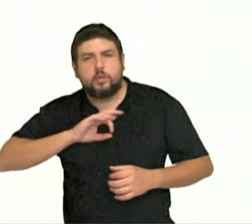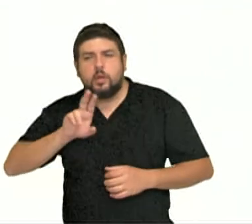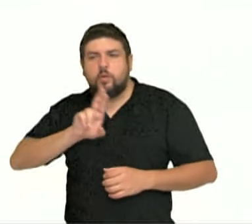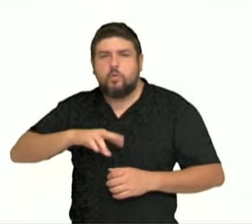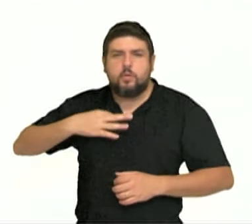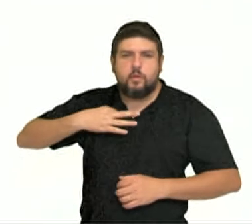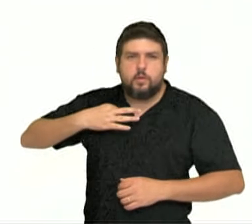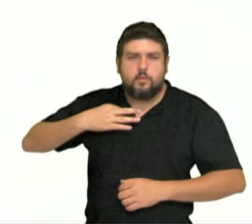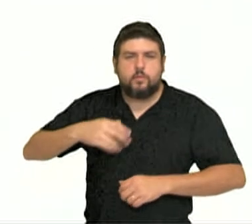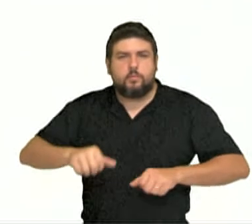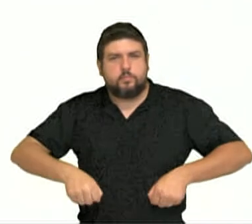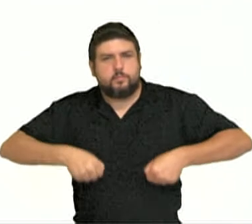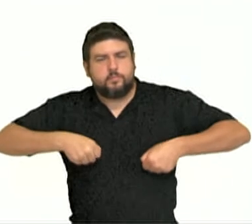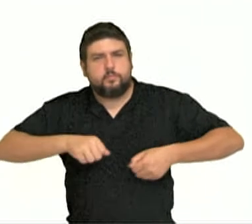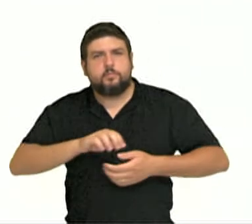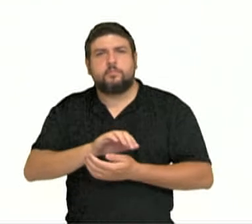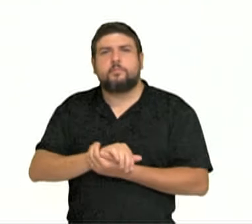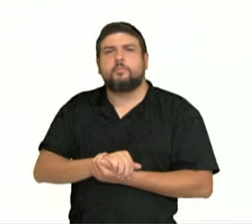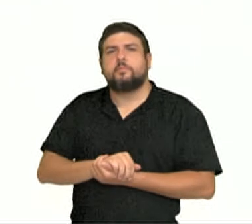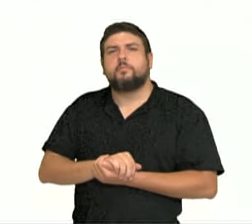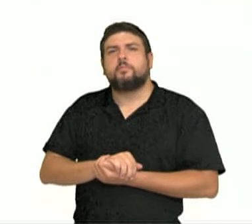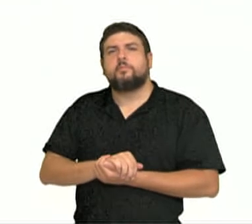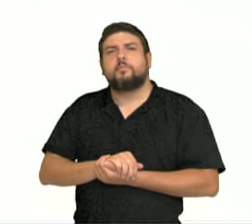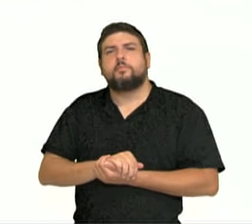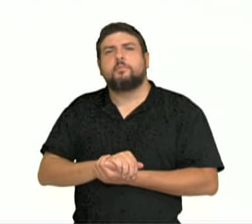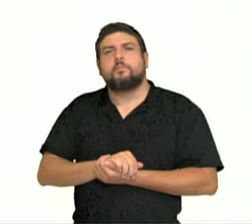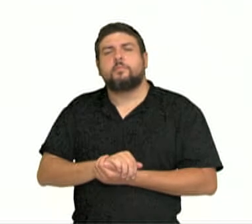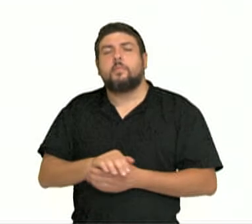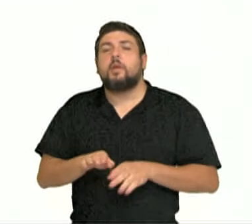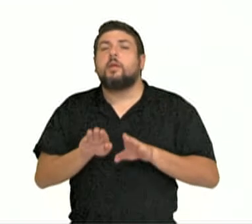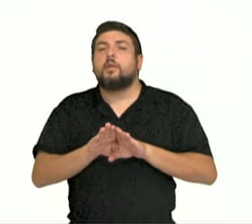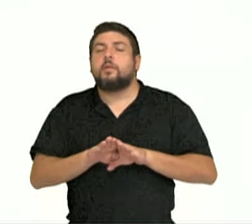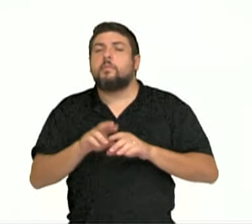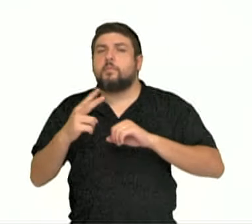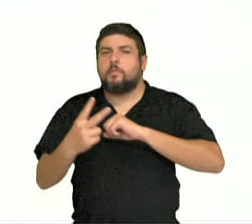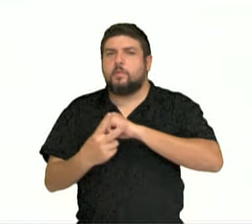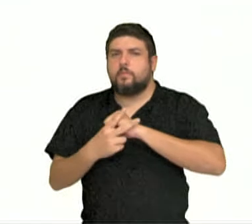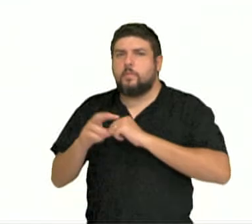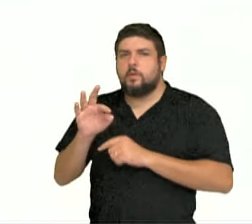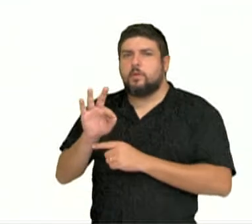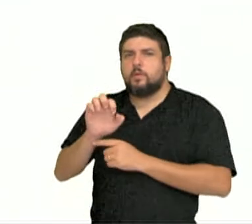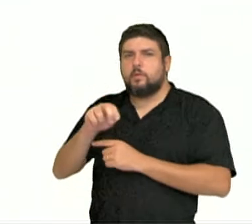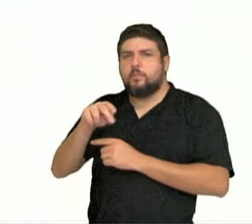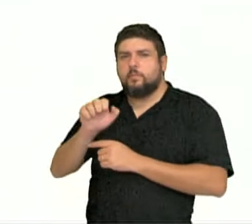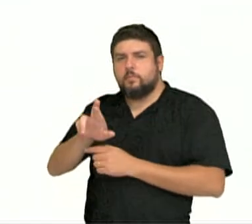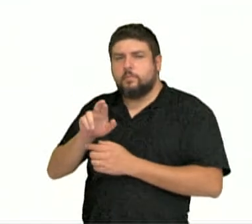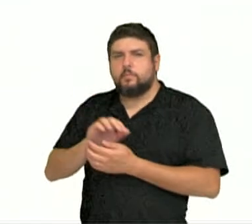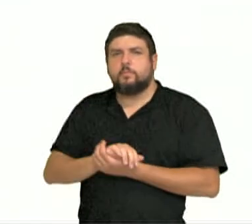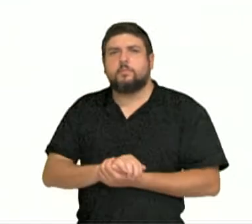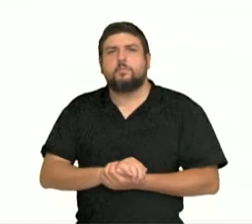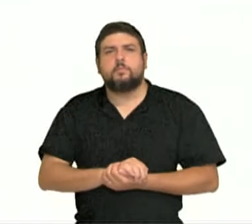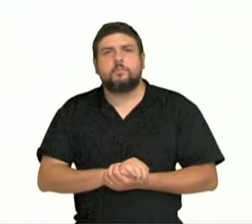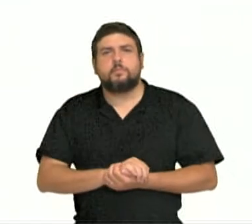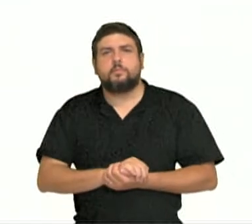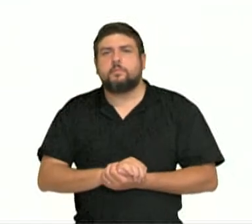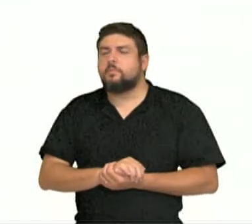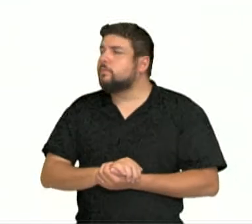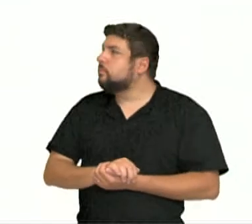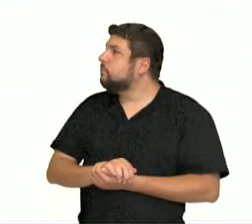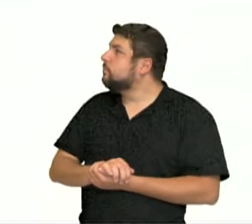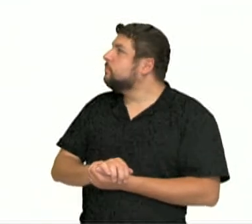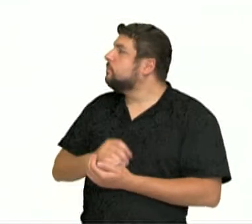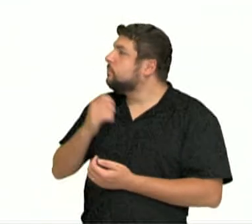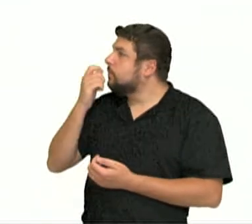uma calça. E também usando o verbo tener. O verbo ter. Tengo los ojos